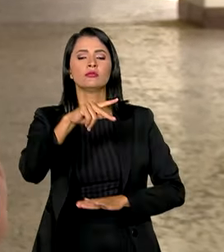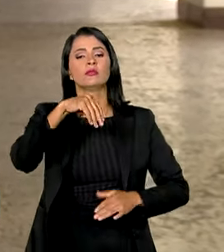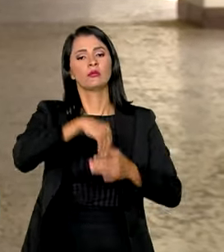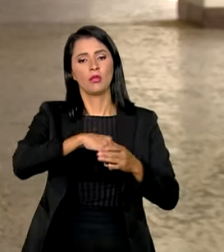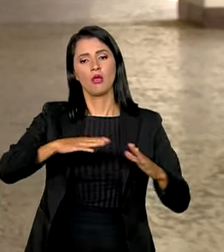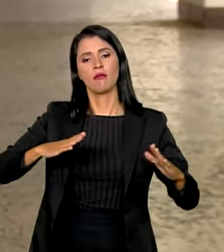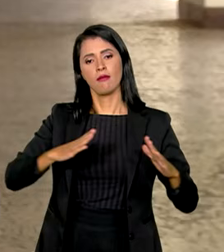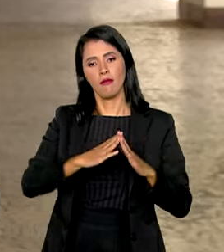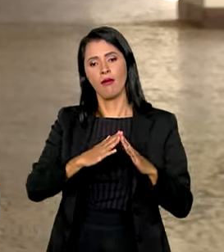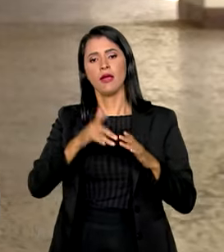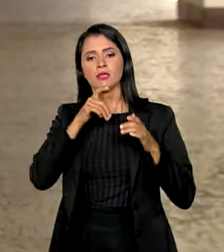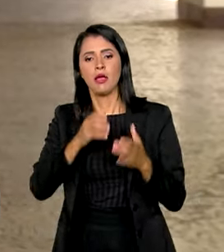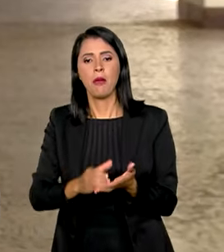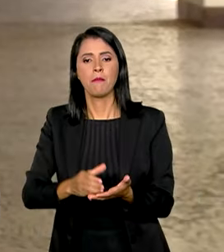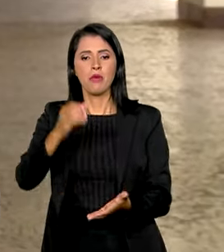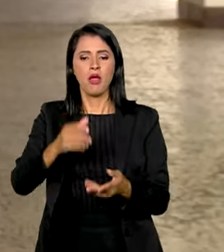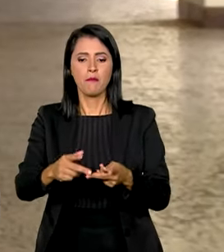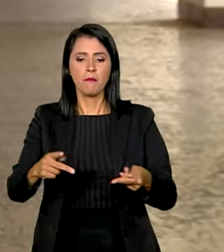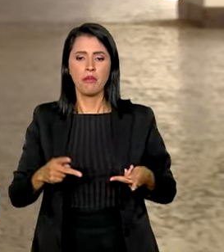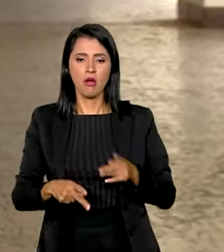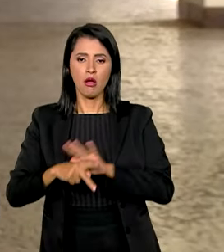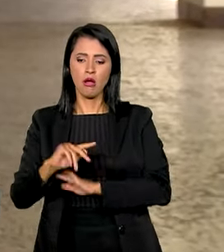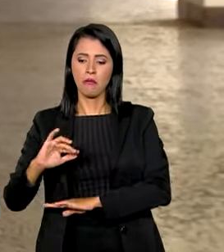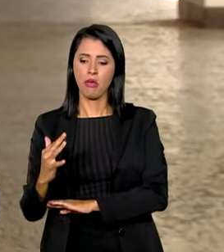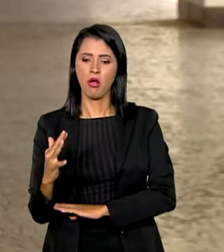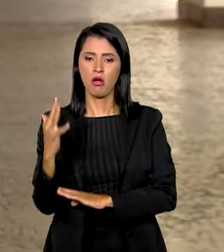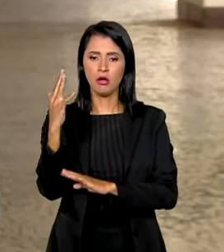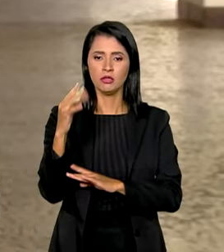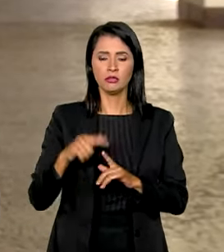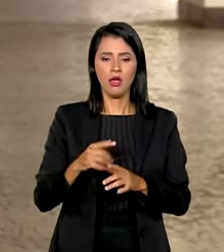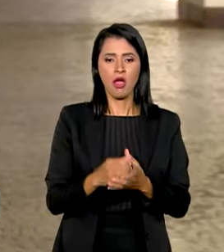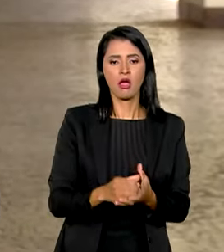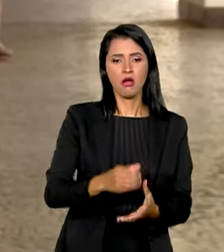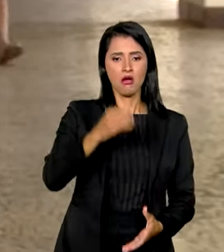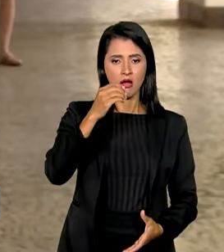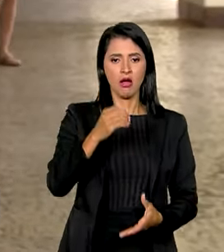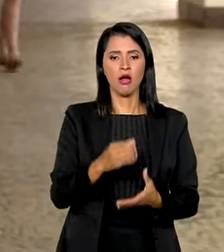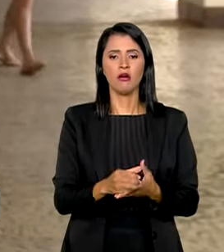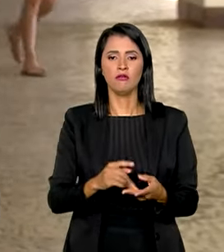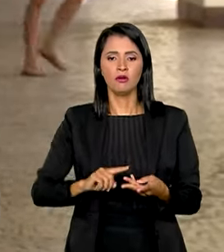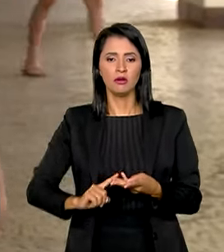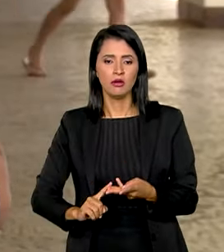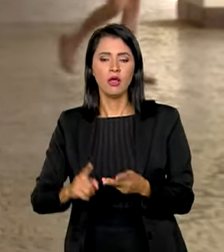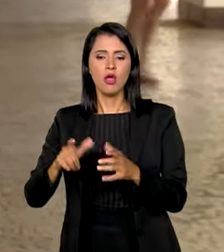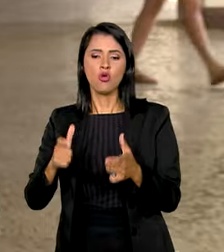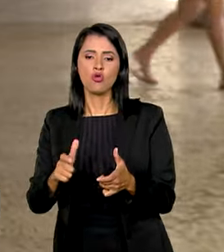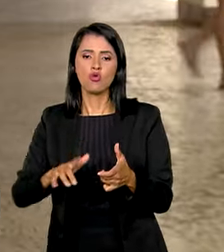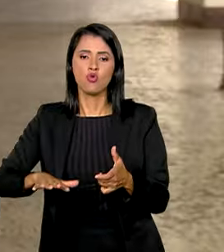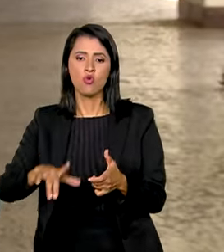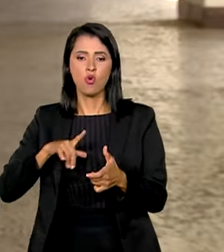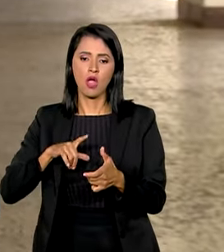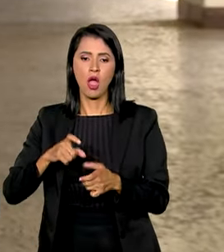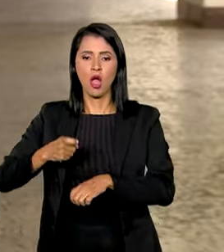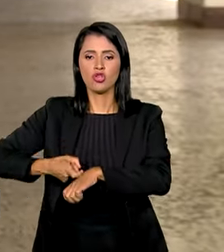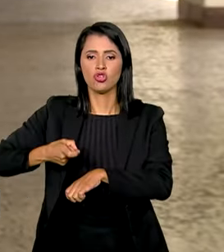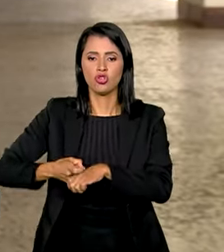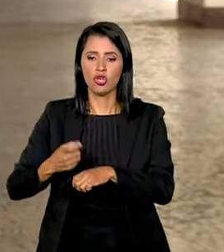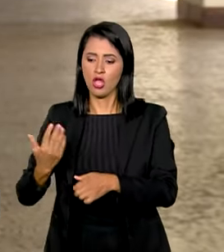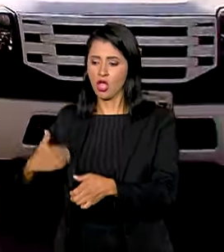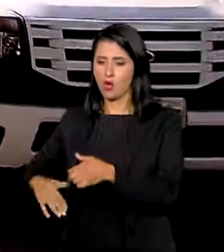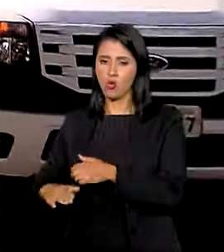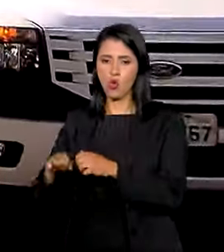como em vasos e pratos de plantas, garrafas retornáveis, recipientes de degelo atrás das